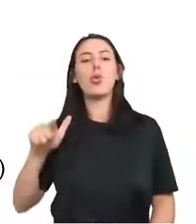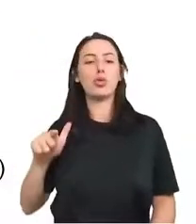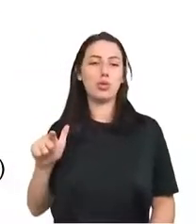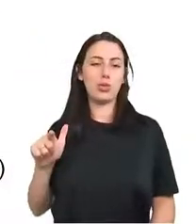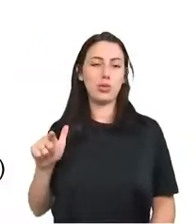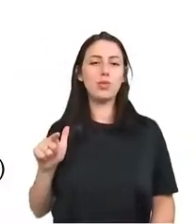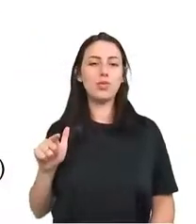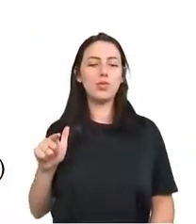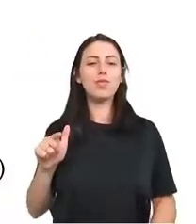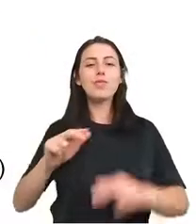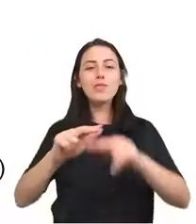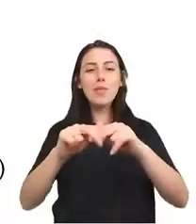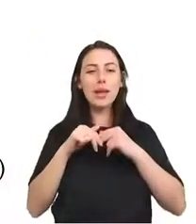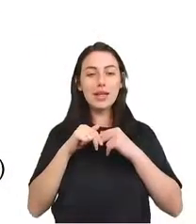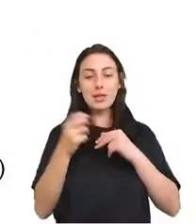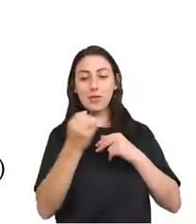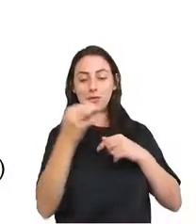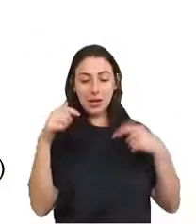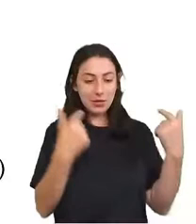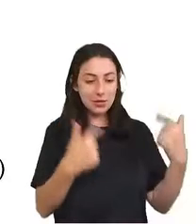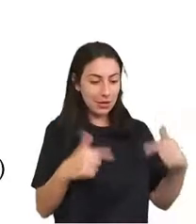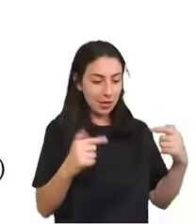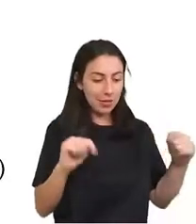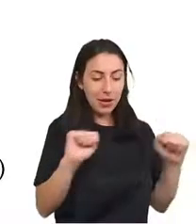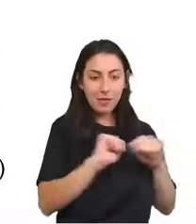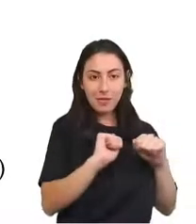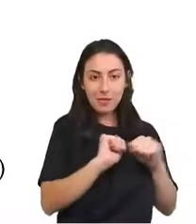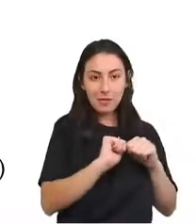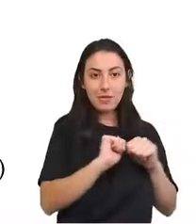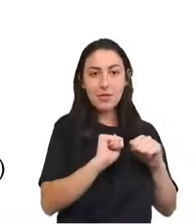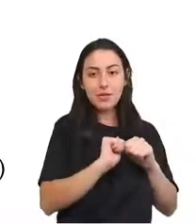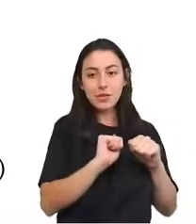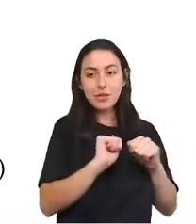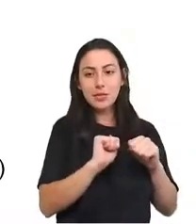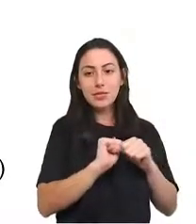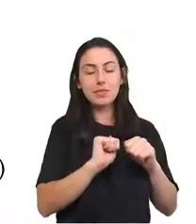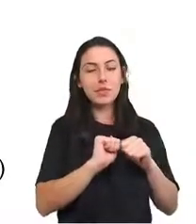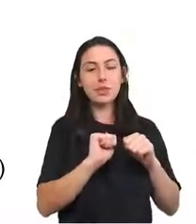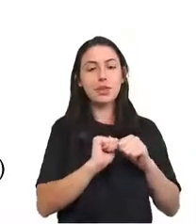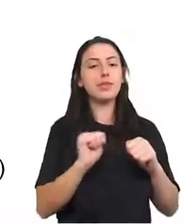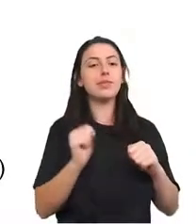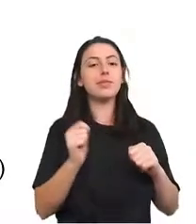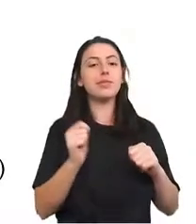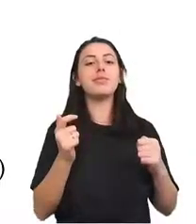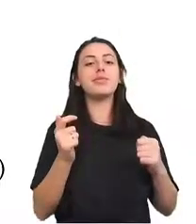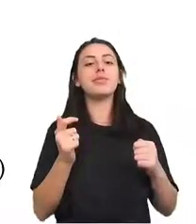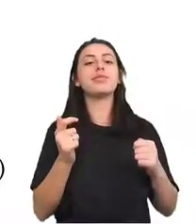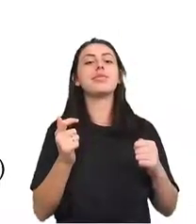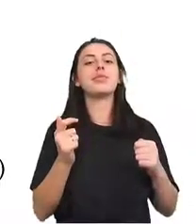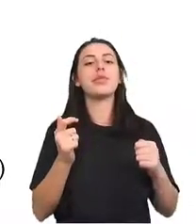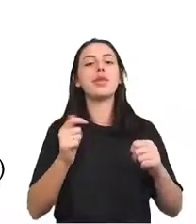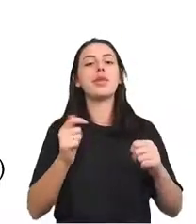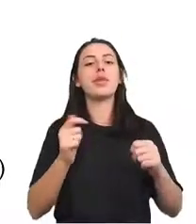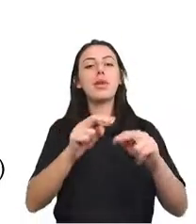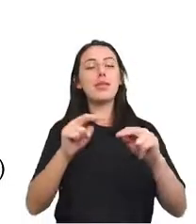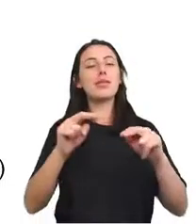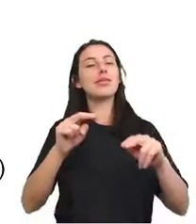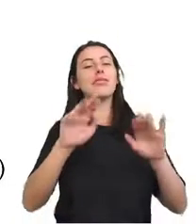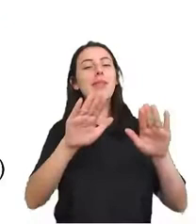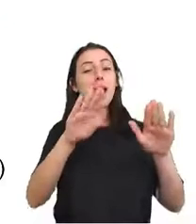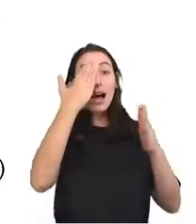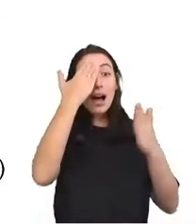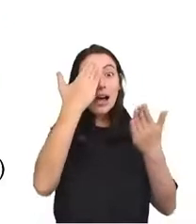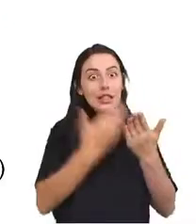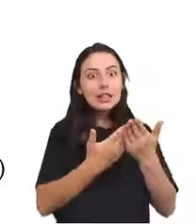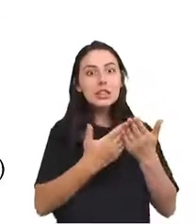desperdiçado. Então, se você não, se você puder demonstrar a incerteza, é bom. Isso é importante também porque a incerteza são dados. Se você não